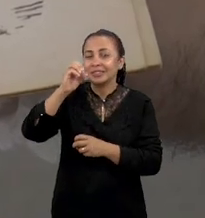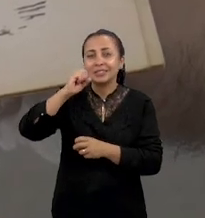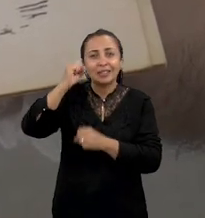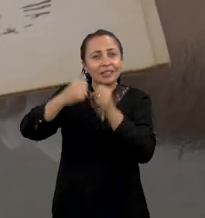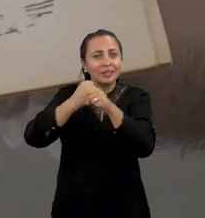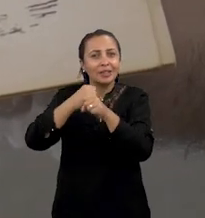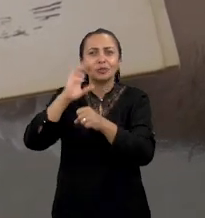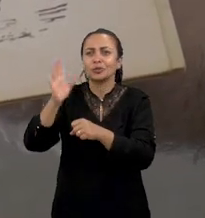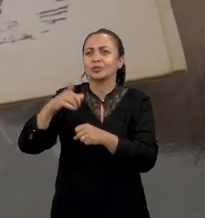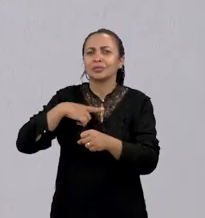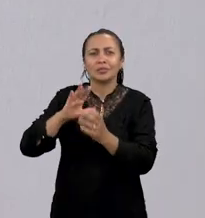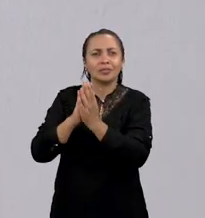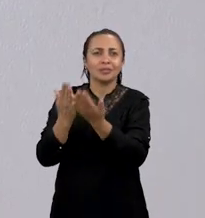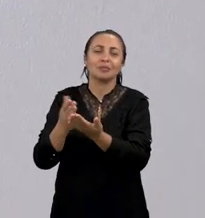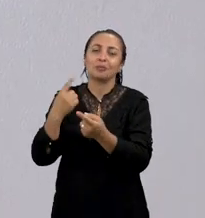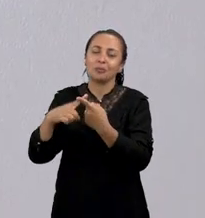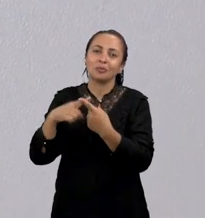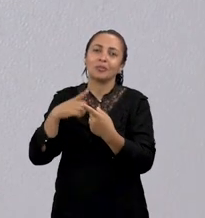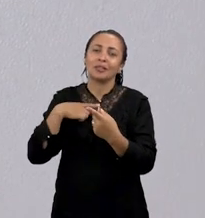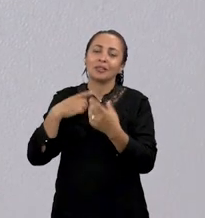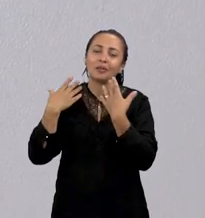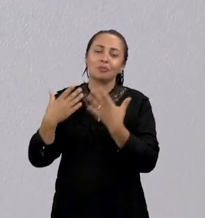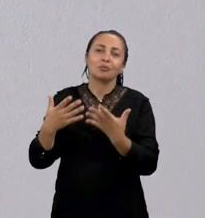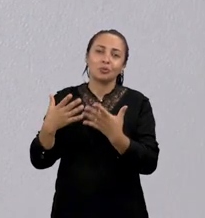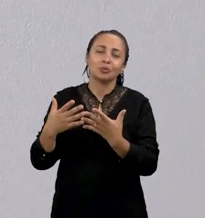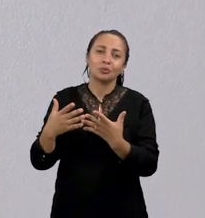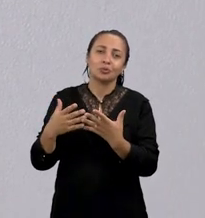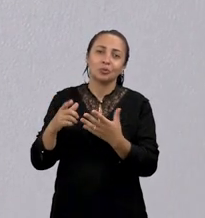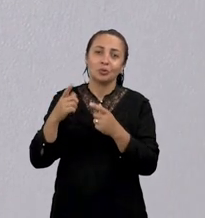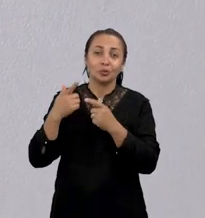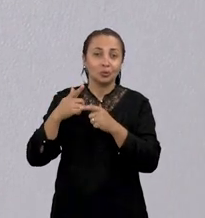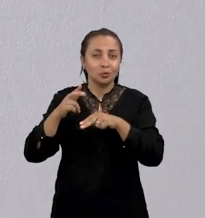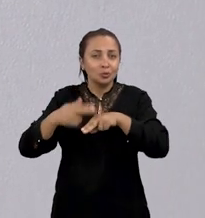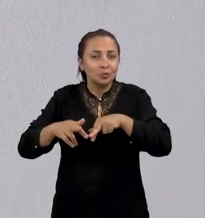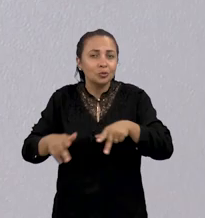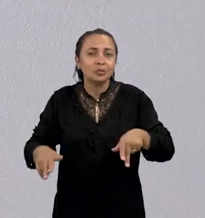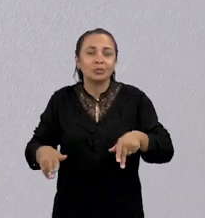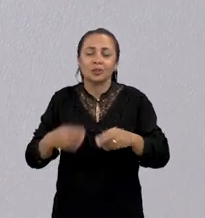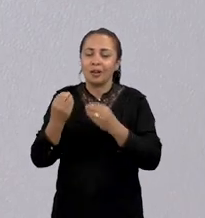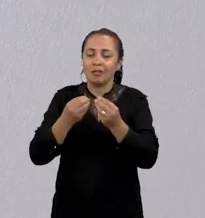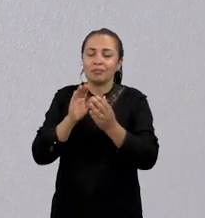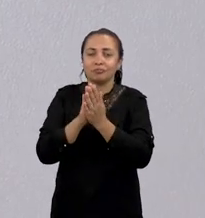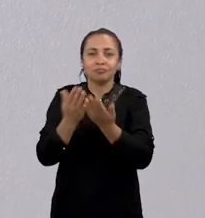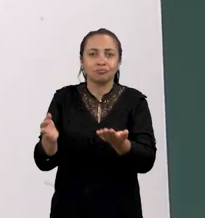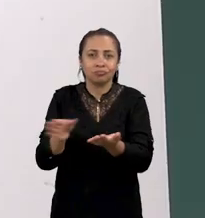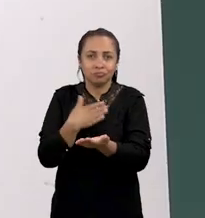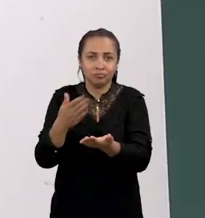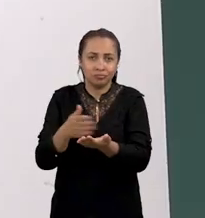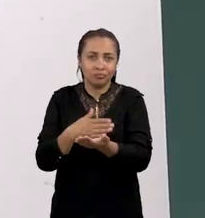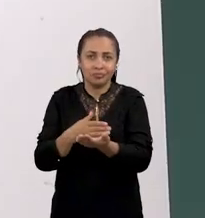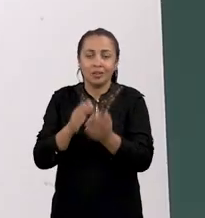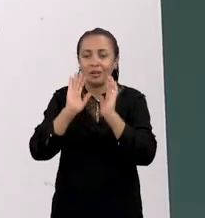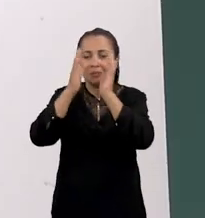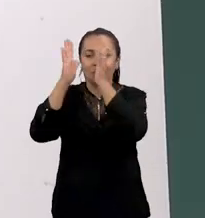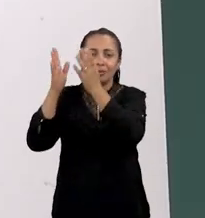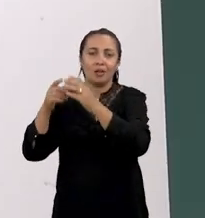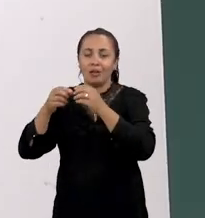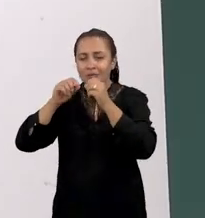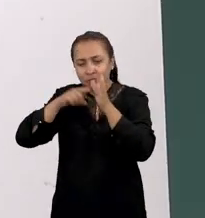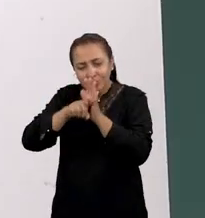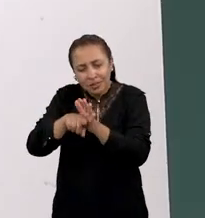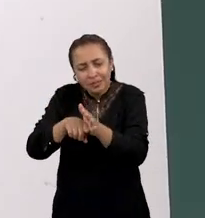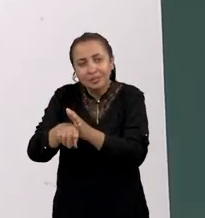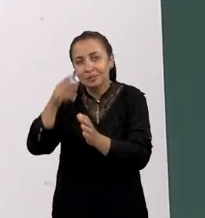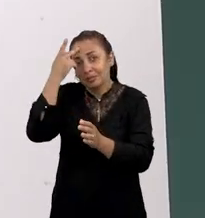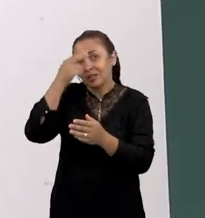muito raras, principalmente por causa do tipo de suporte do gênero, que é em papel jornal. A biblioteca é uma fonte de